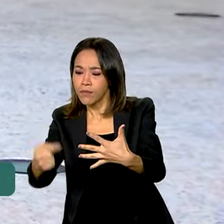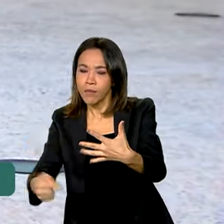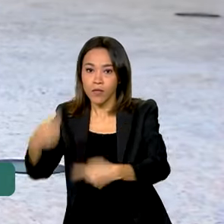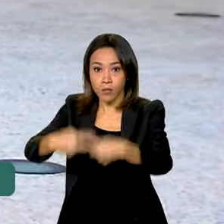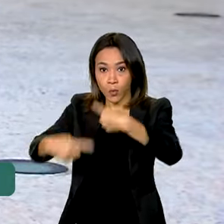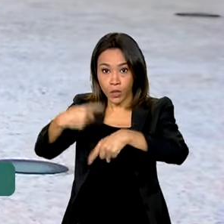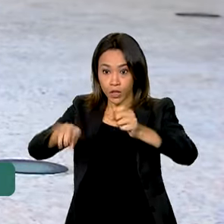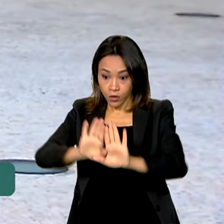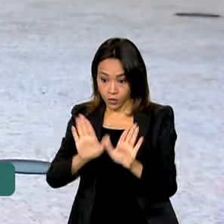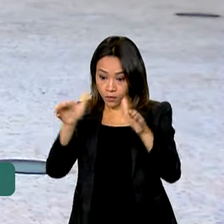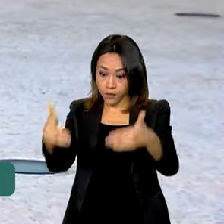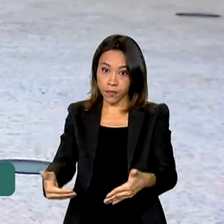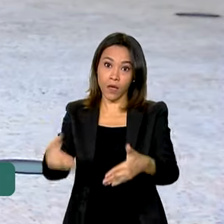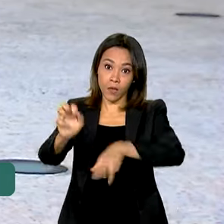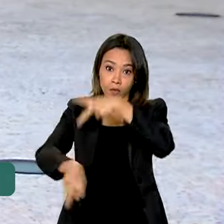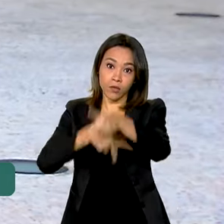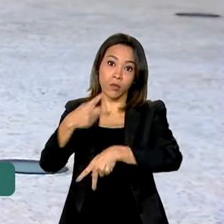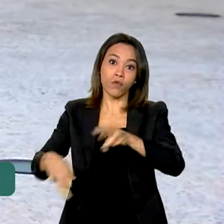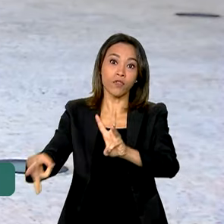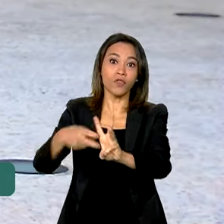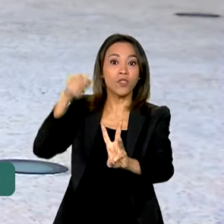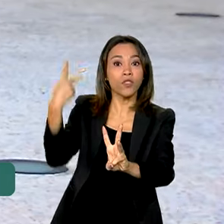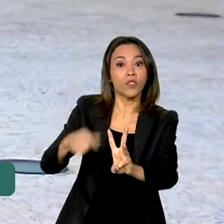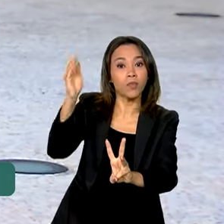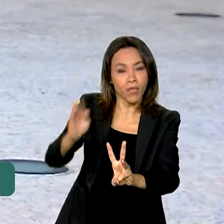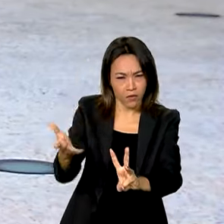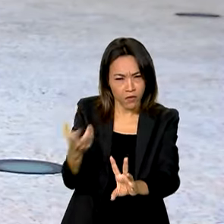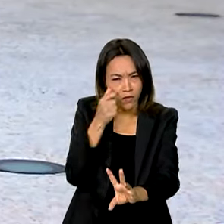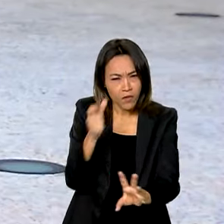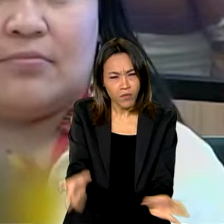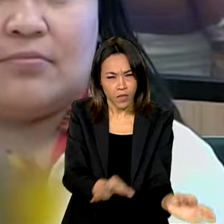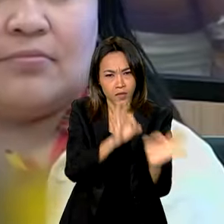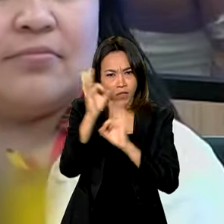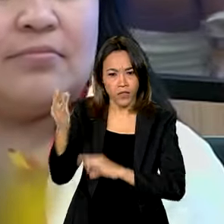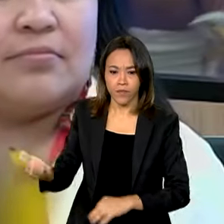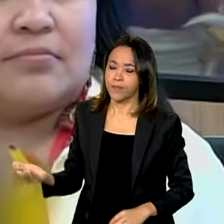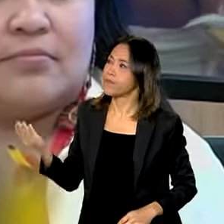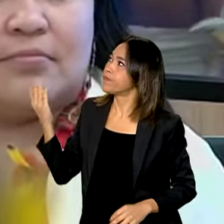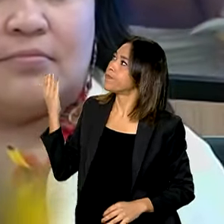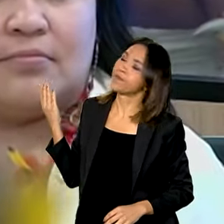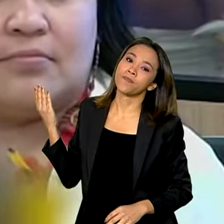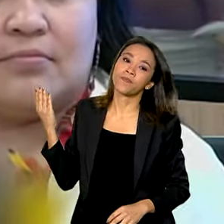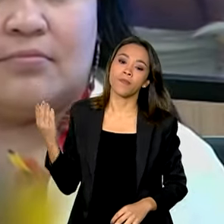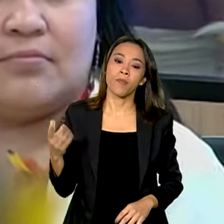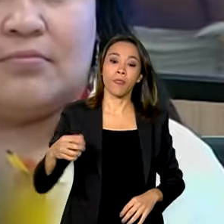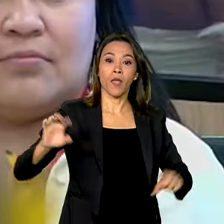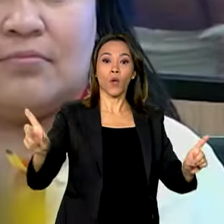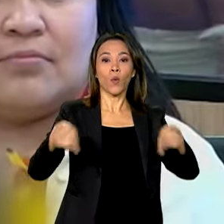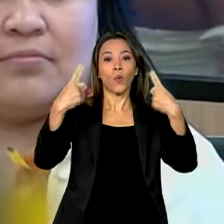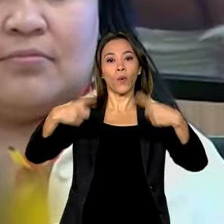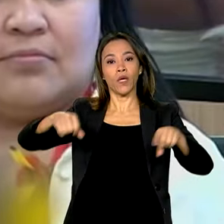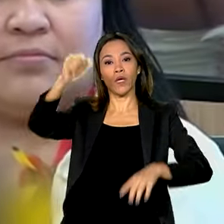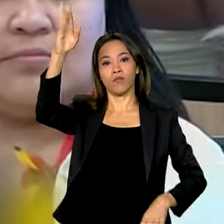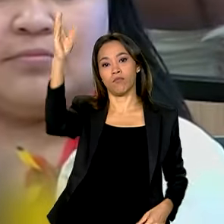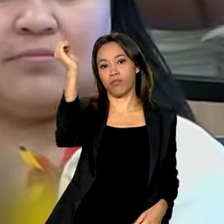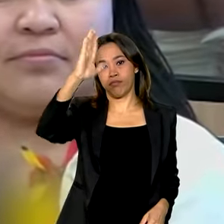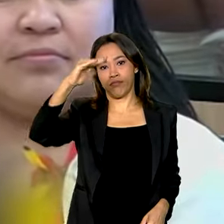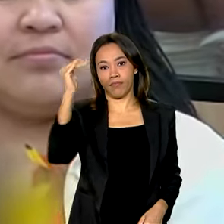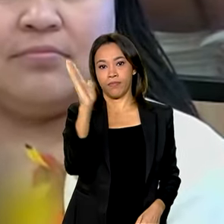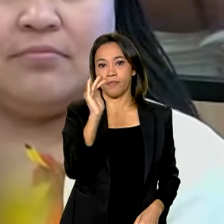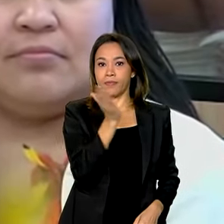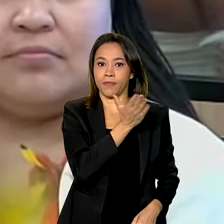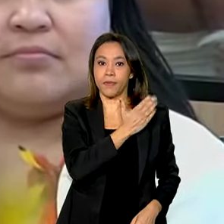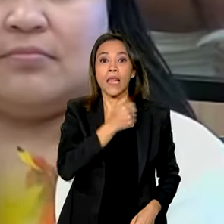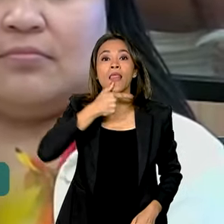voltadas aos povos indígenas de todo o país. Vamos assistir. O hino nacional, entoado na língua ticuna,